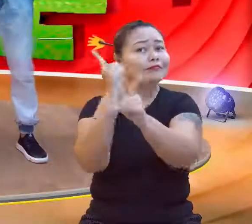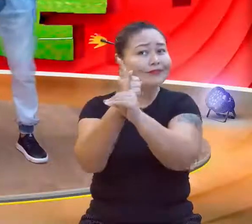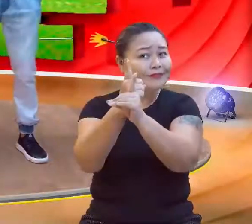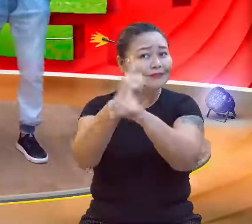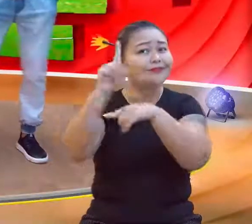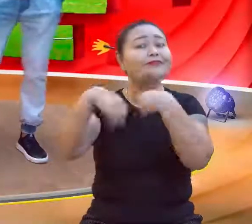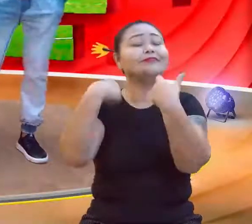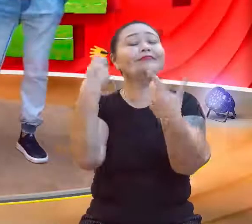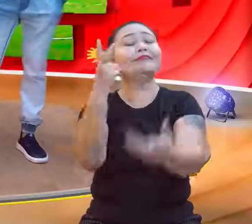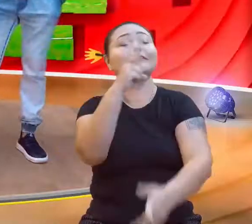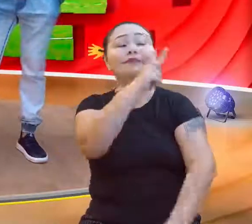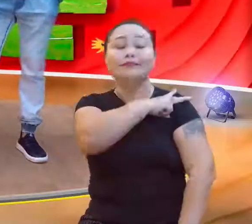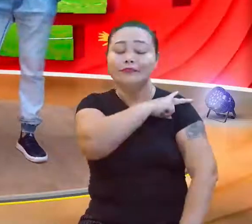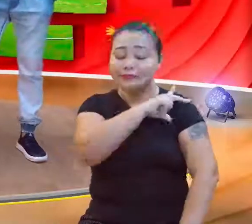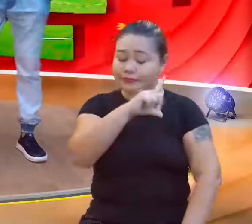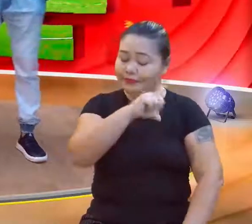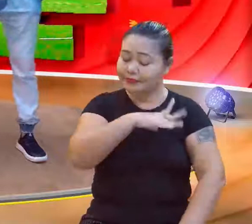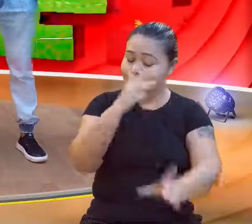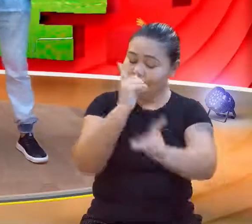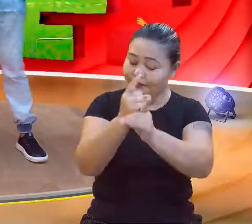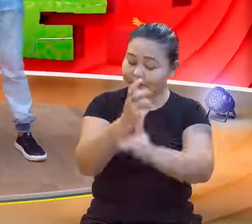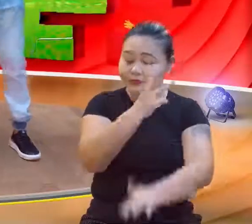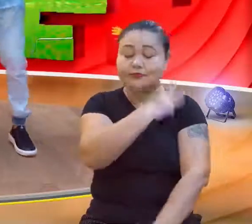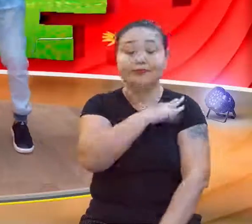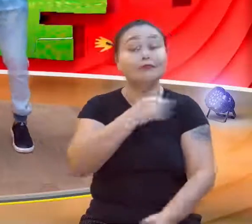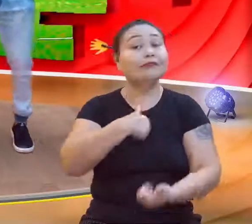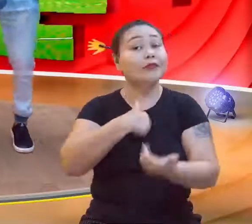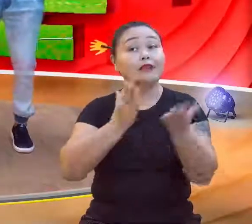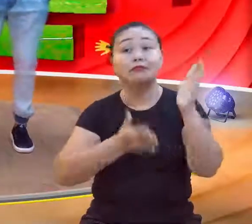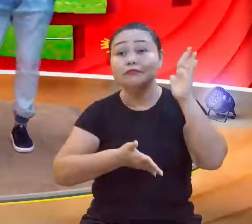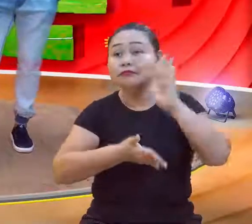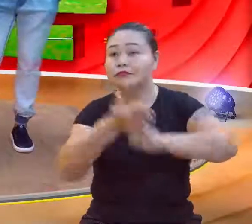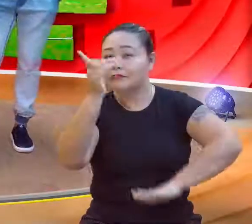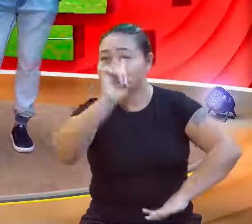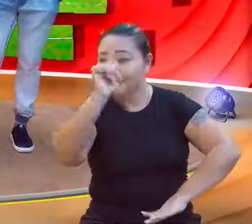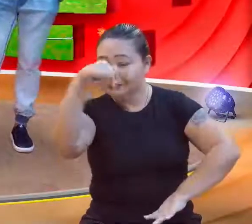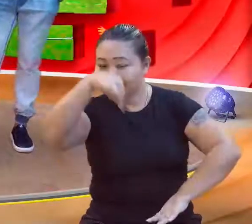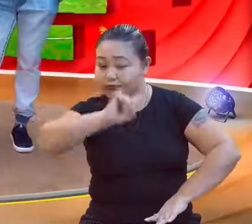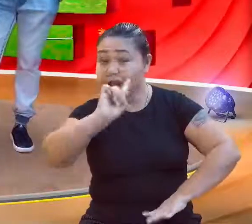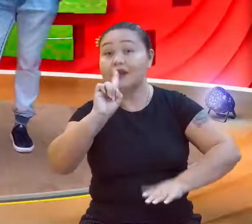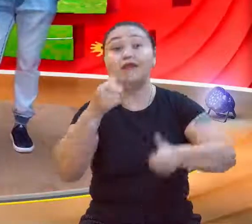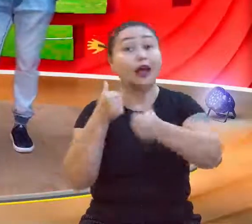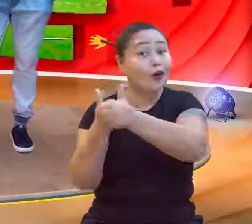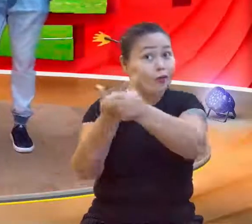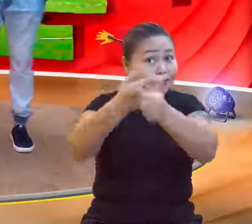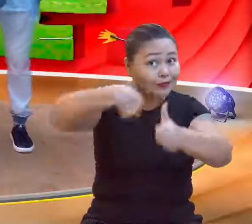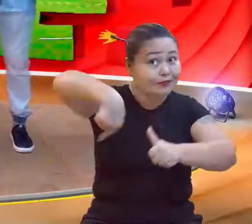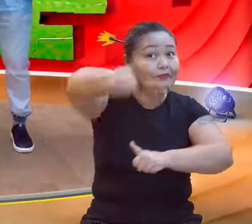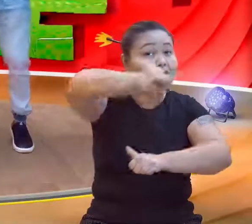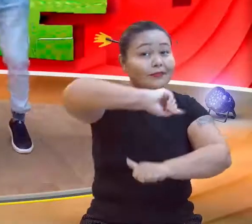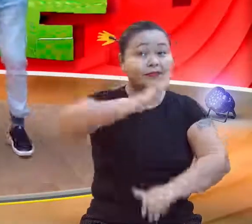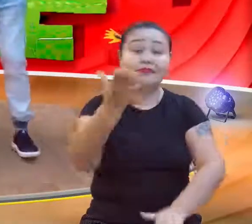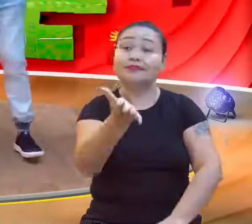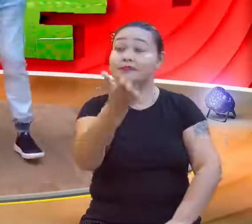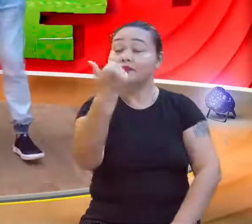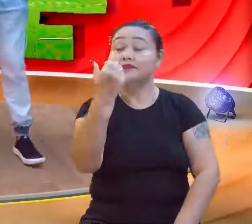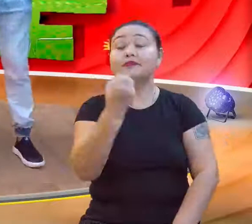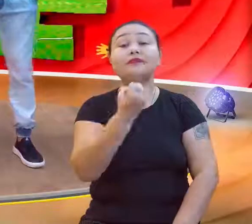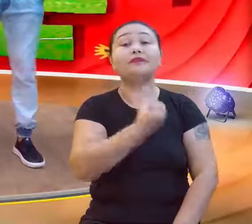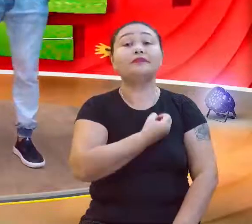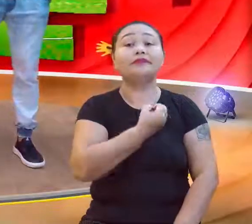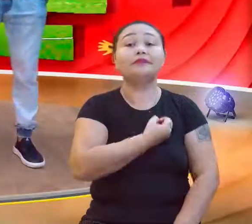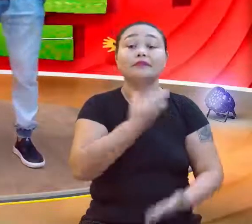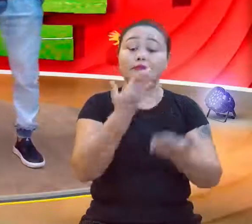temos o terceiro. A gente não vai sair daqui. A gente vai acompanhar vocês aí, tá? Vamos lá. Então, na aula 60, a gente